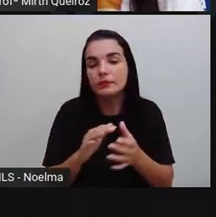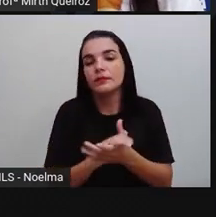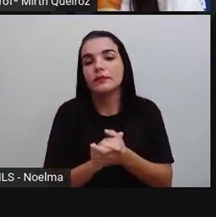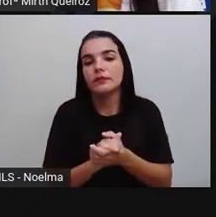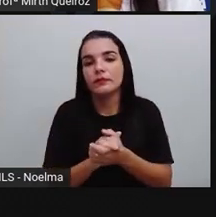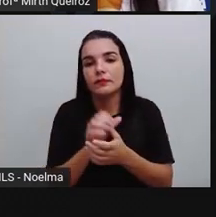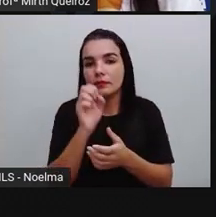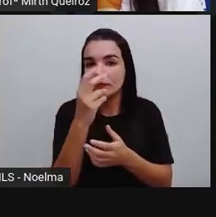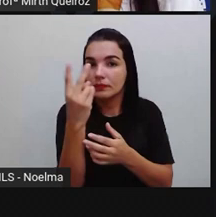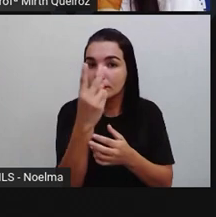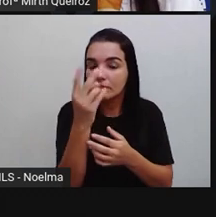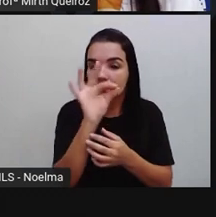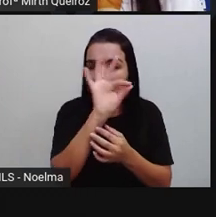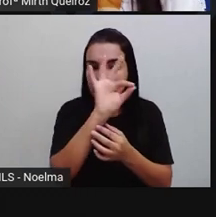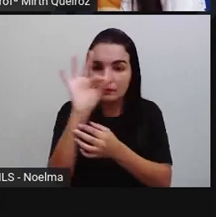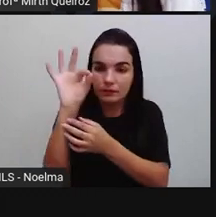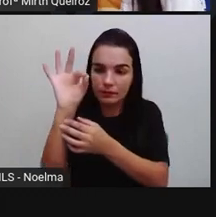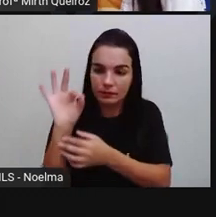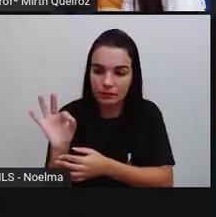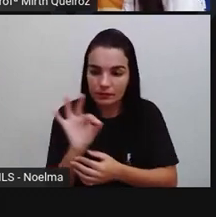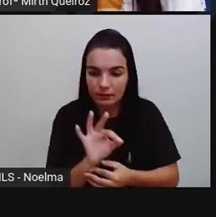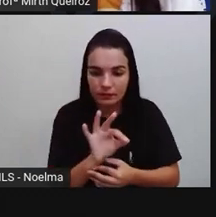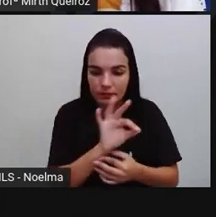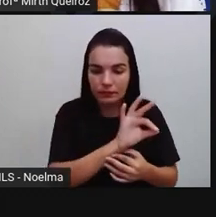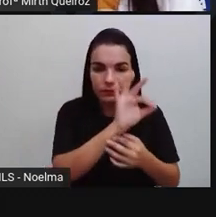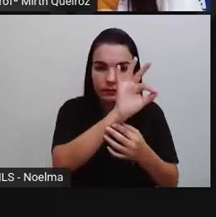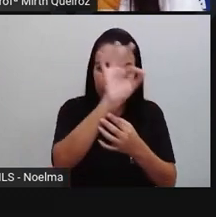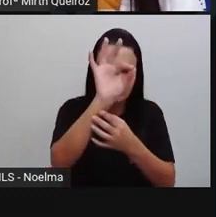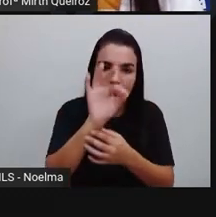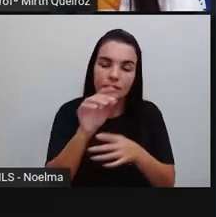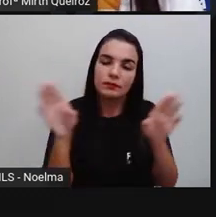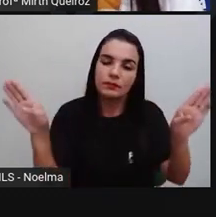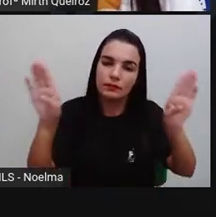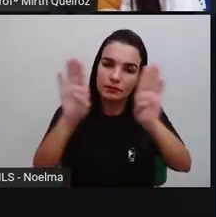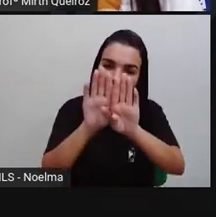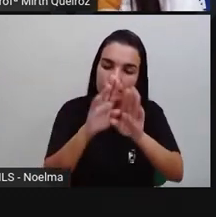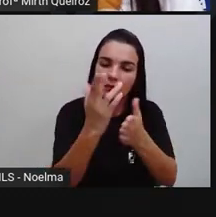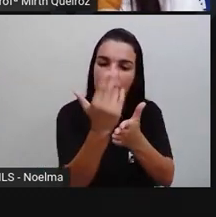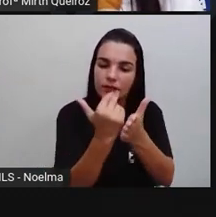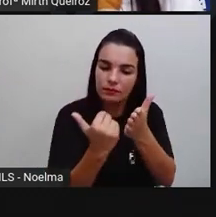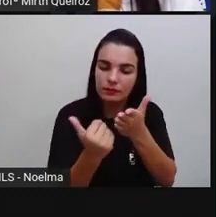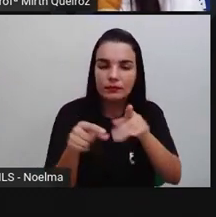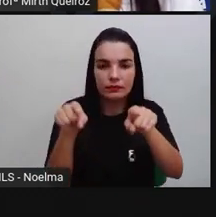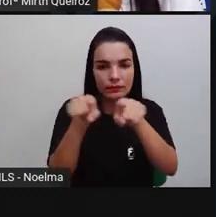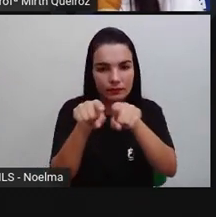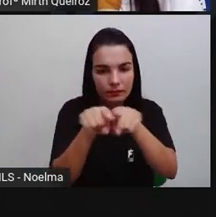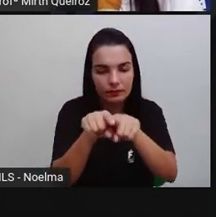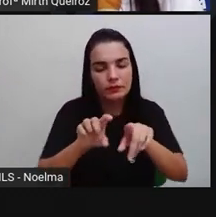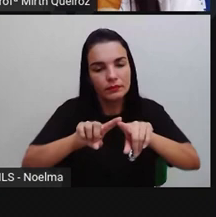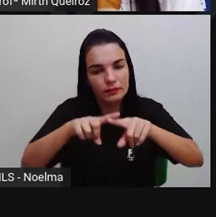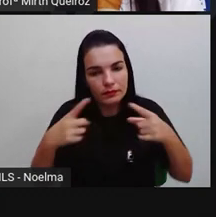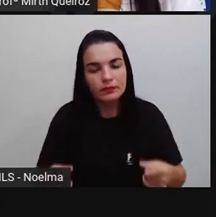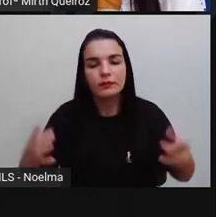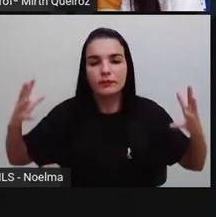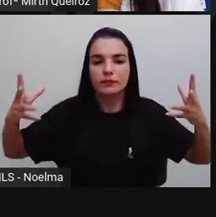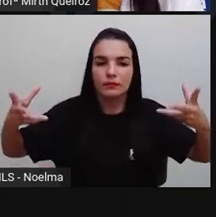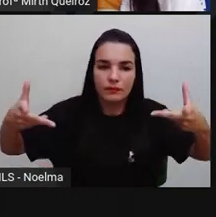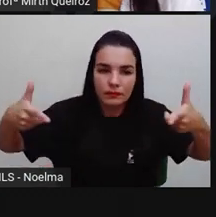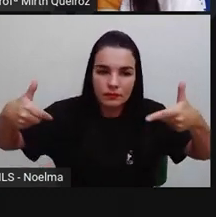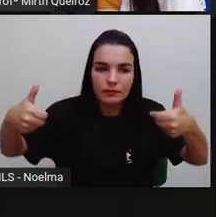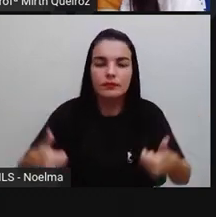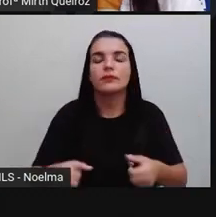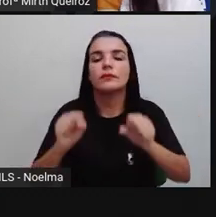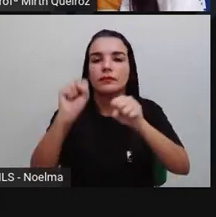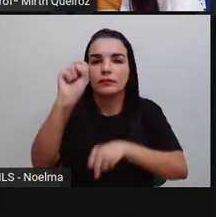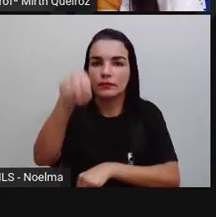só dois segmentos de reta, e possuir uma figura fechada. Então, nós poderemos classificar essa